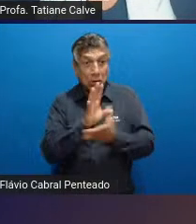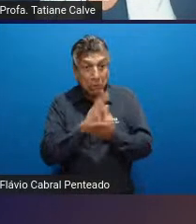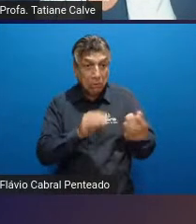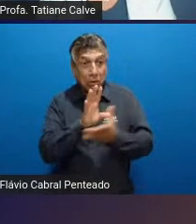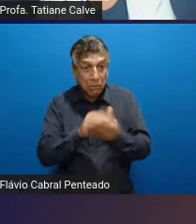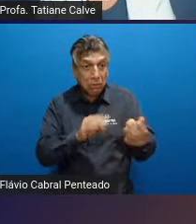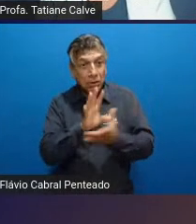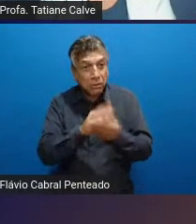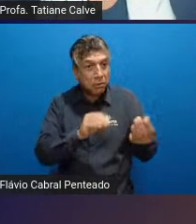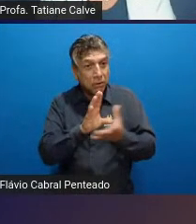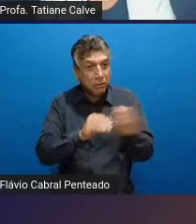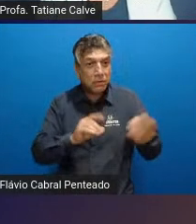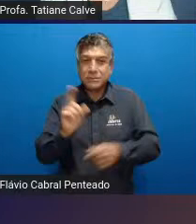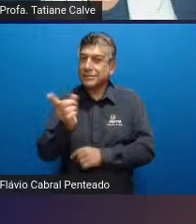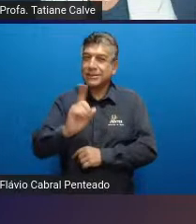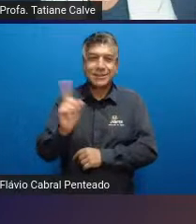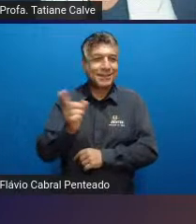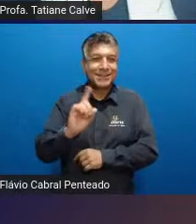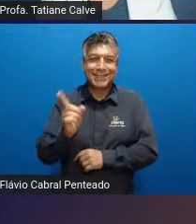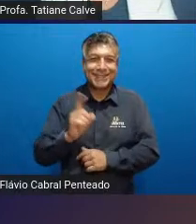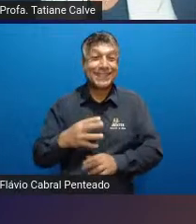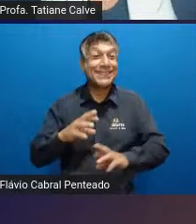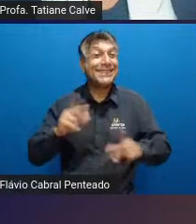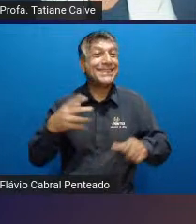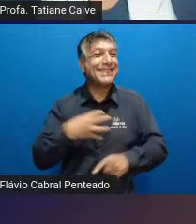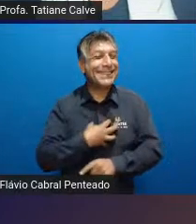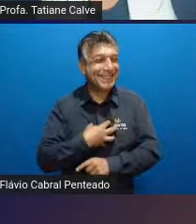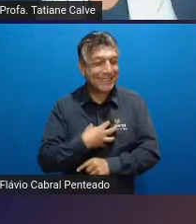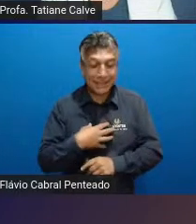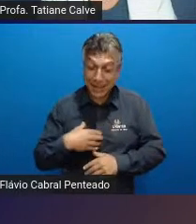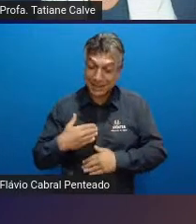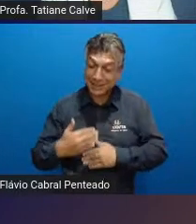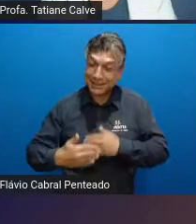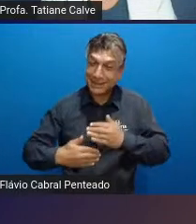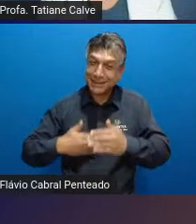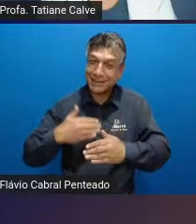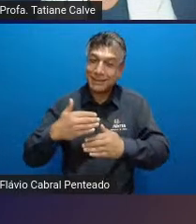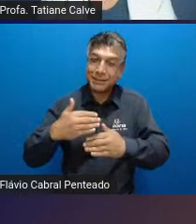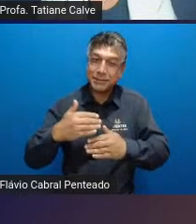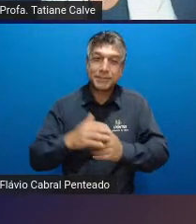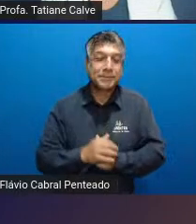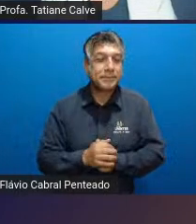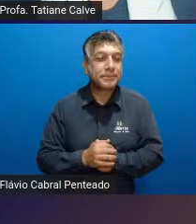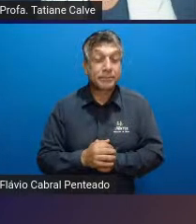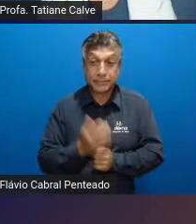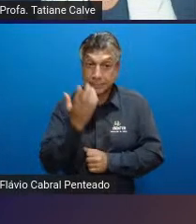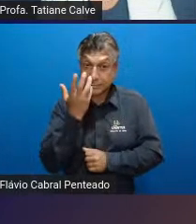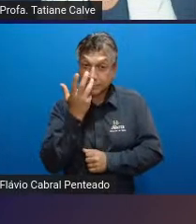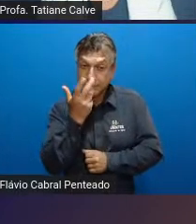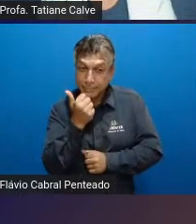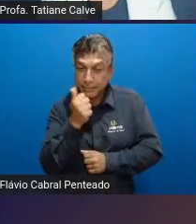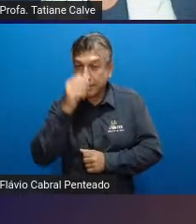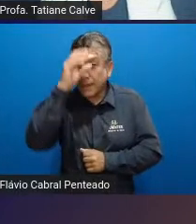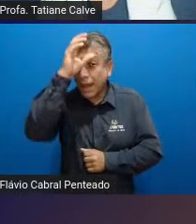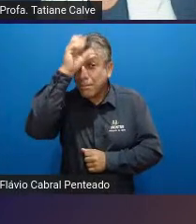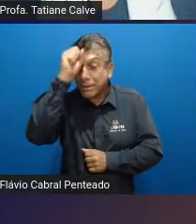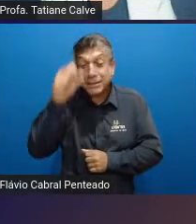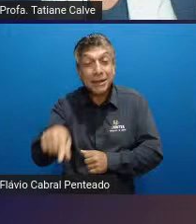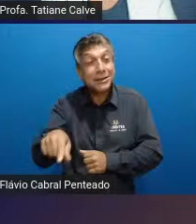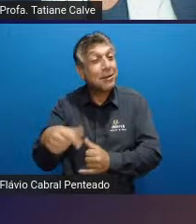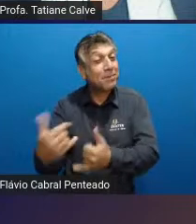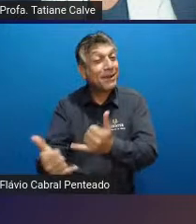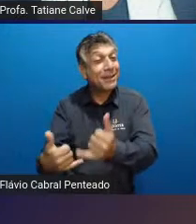um movimento nesse processo a criança aprende brincando